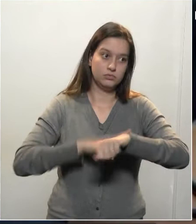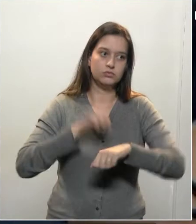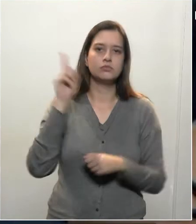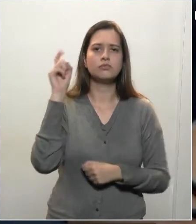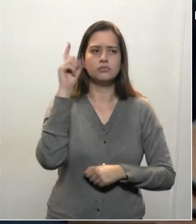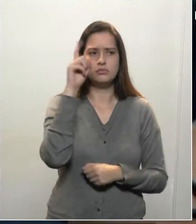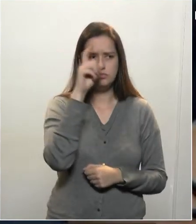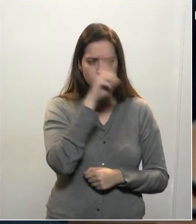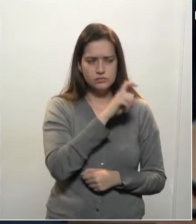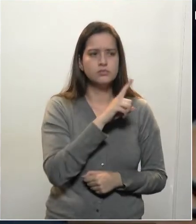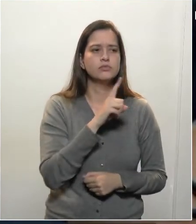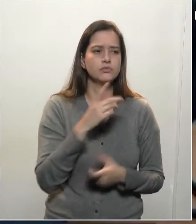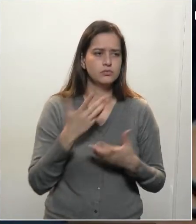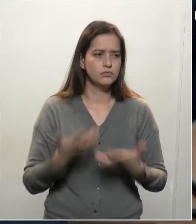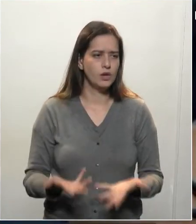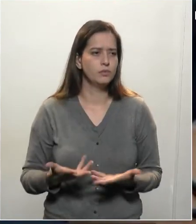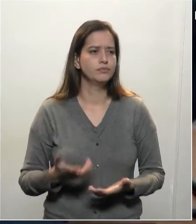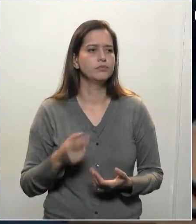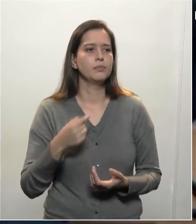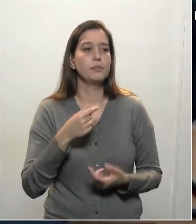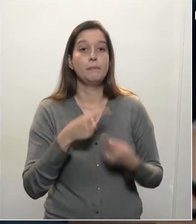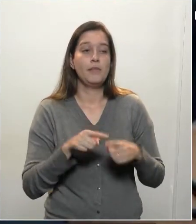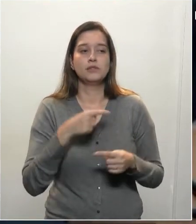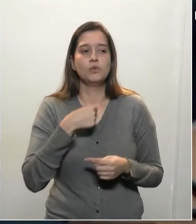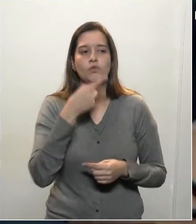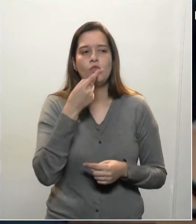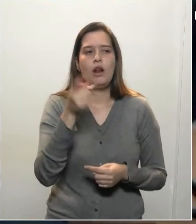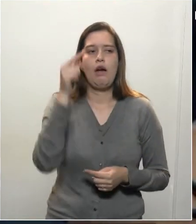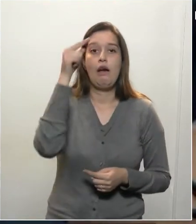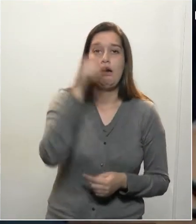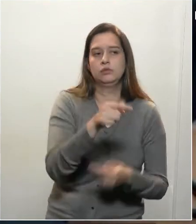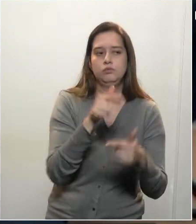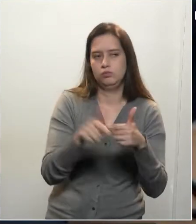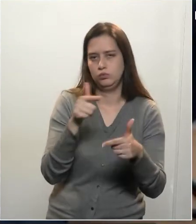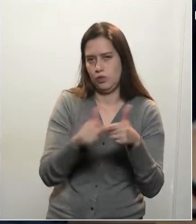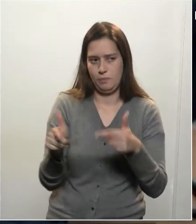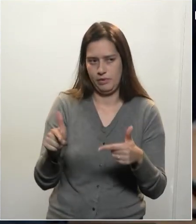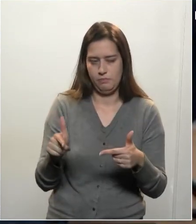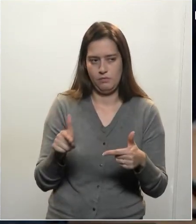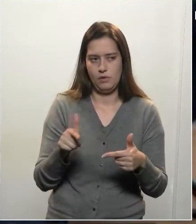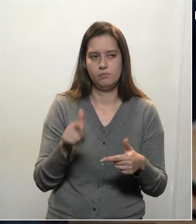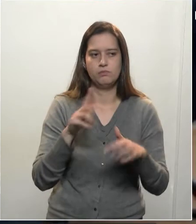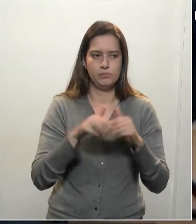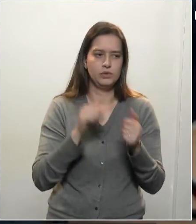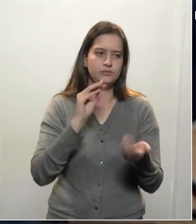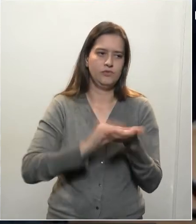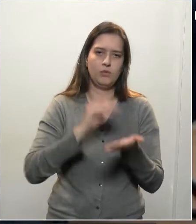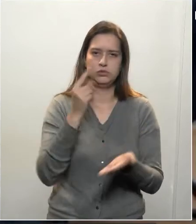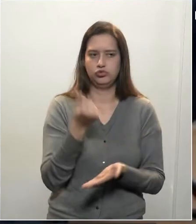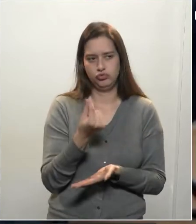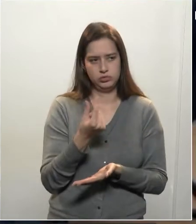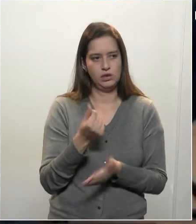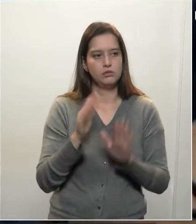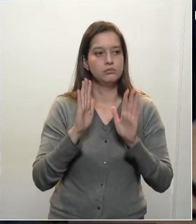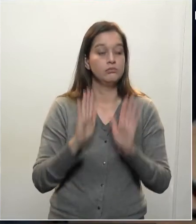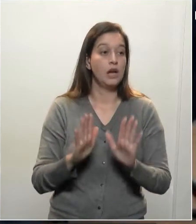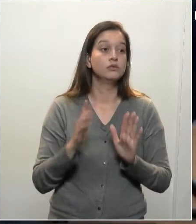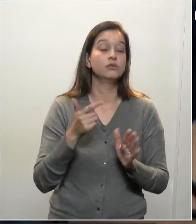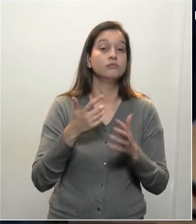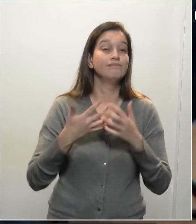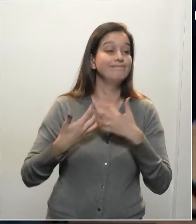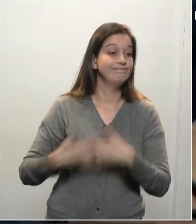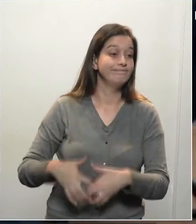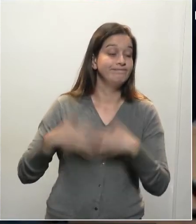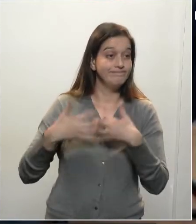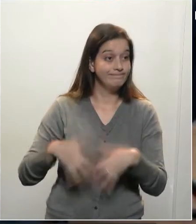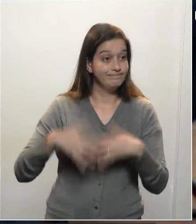Não estou atribuindo a esse quadro também, como o Rostro Excelência não atribuiu o governo, eu também não estou atribuído a isso. Mas é muito mais complexo do que nós possamos imaginar.